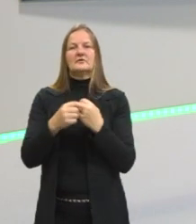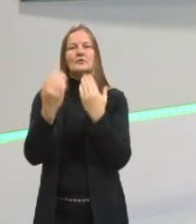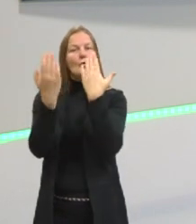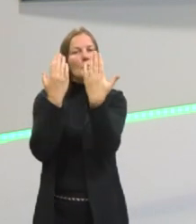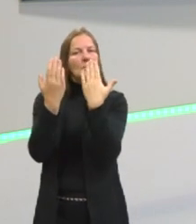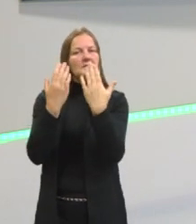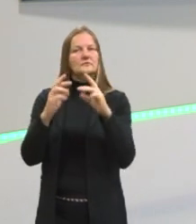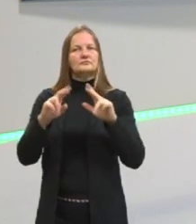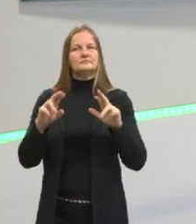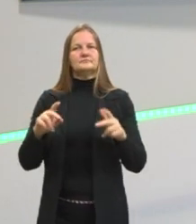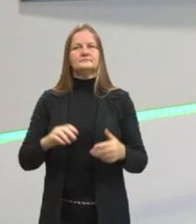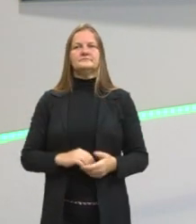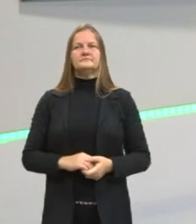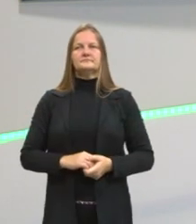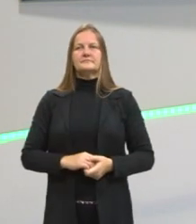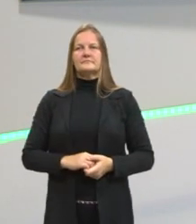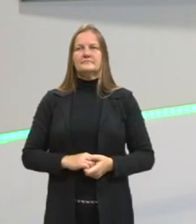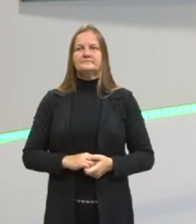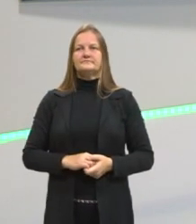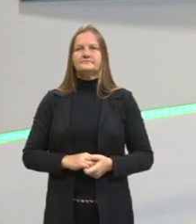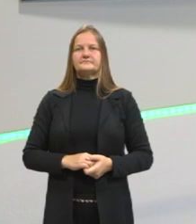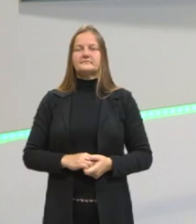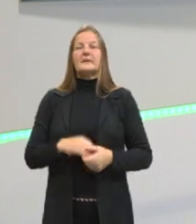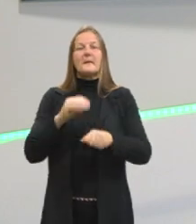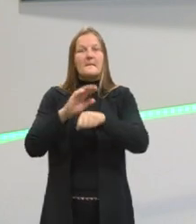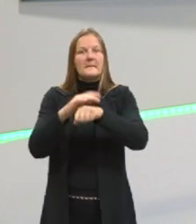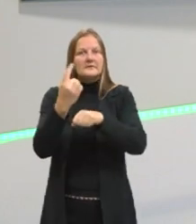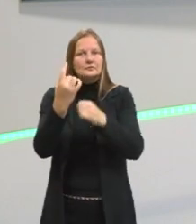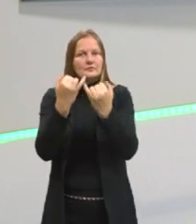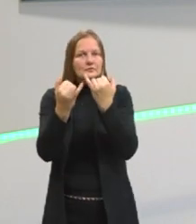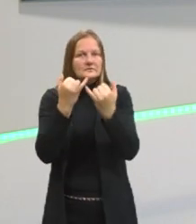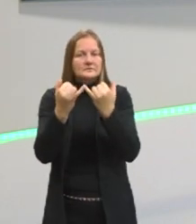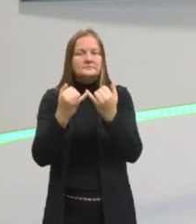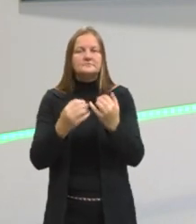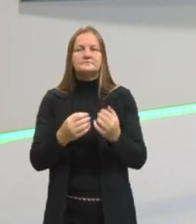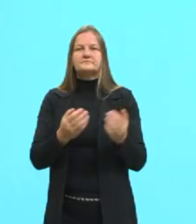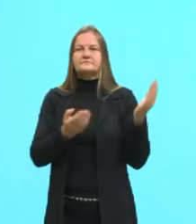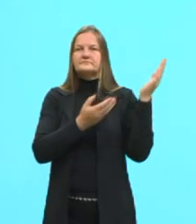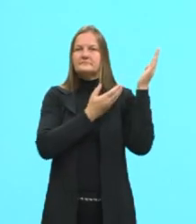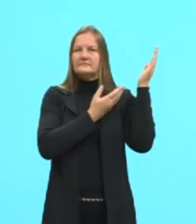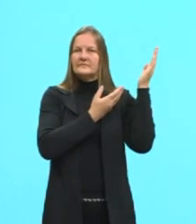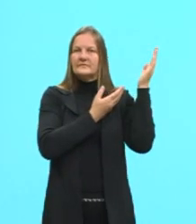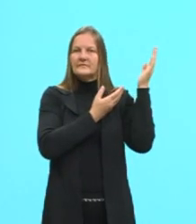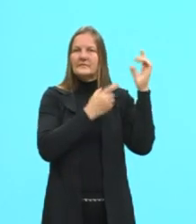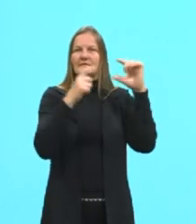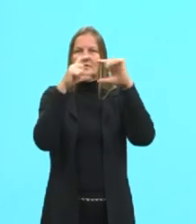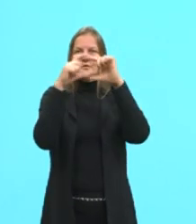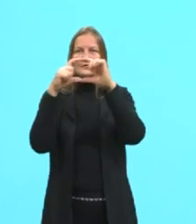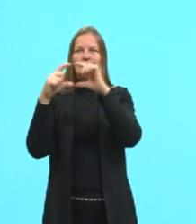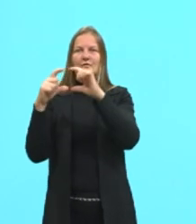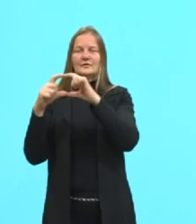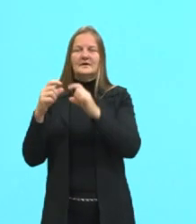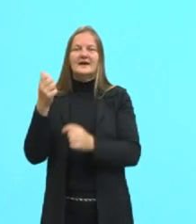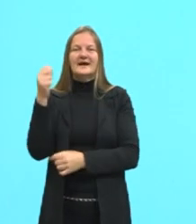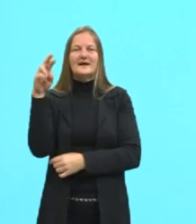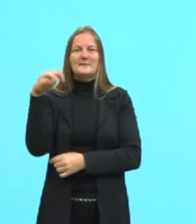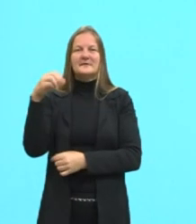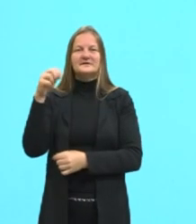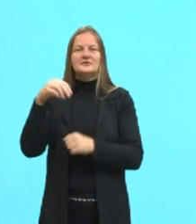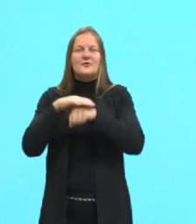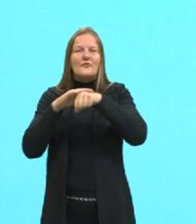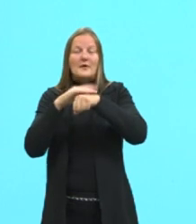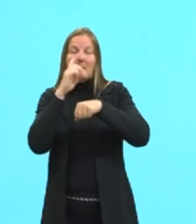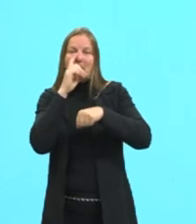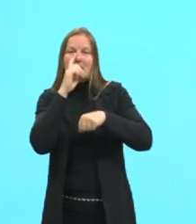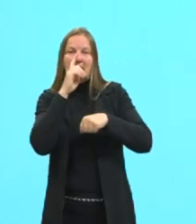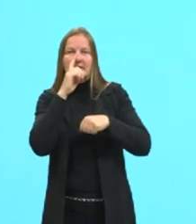comparação. Olhem mais um exemplo. Aqui a gente tem uma tirinha ali do Armandinho. Ele está conversando com